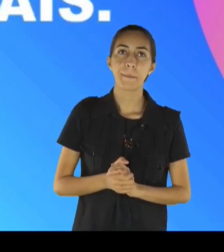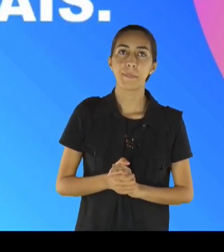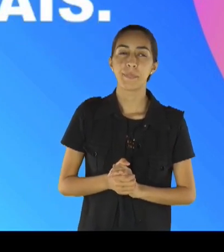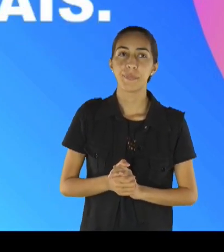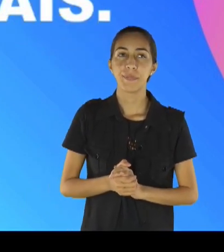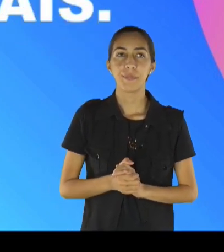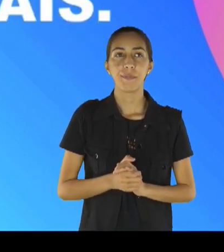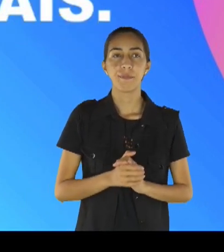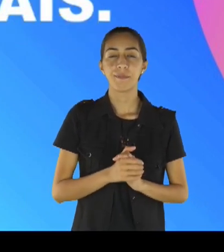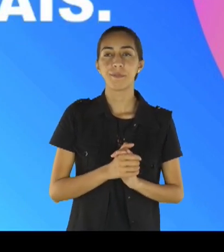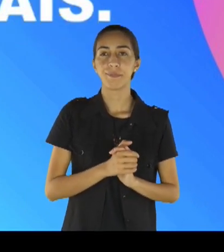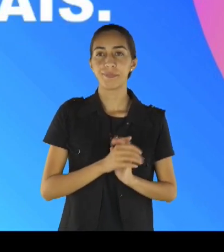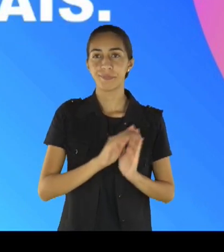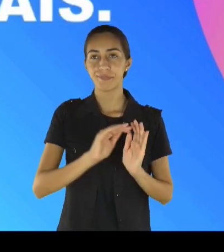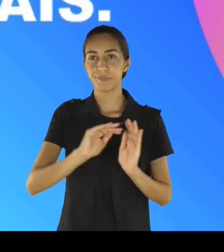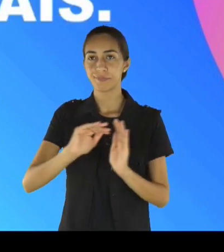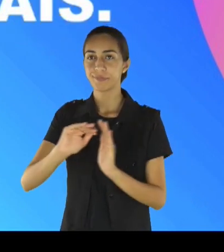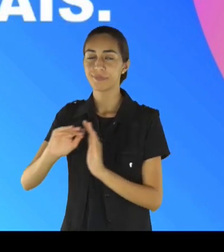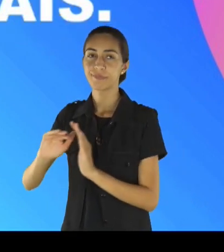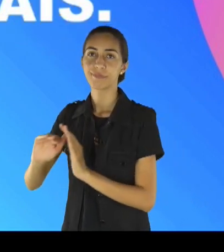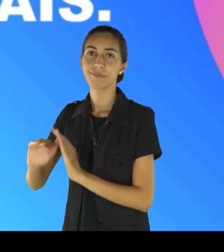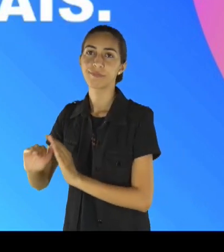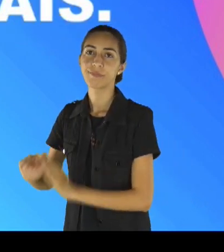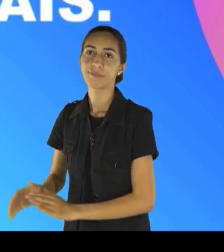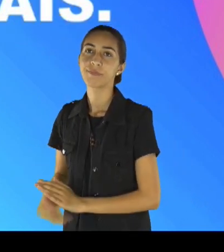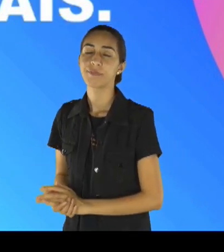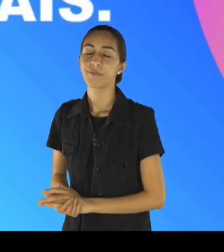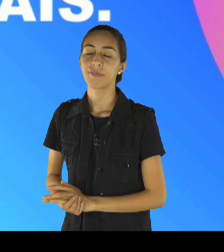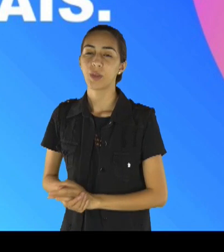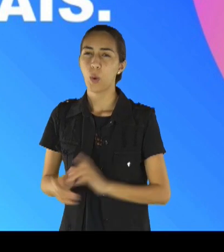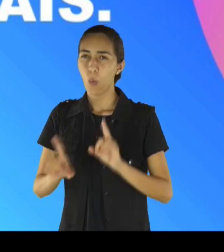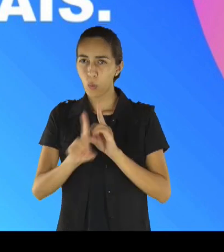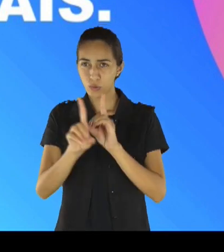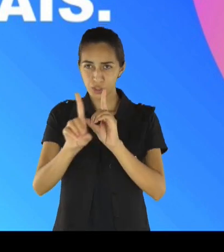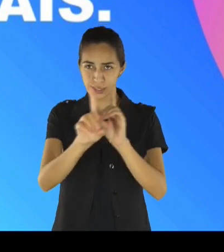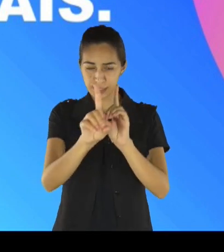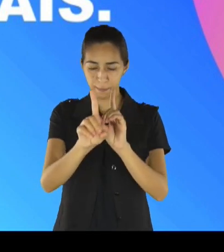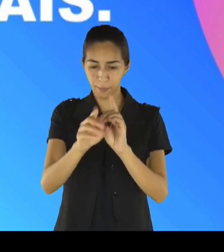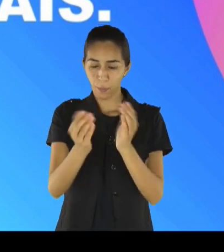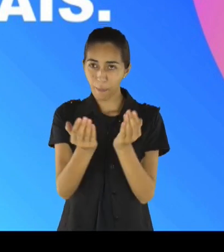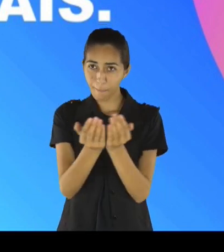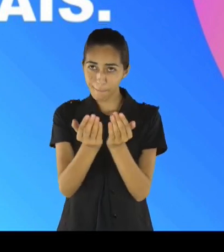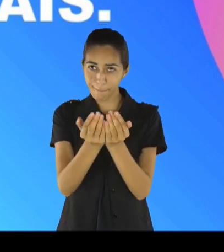Jesus porém, eles falou, logo dizendo, tem de bom ânimo,